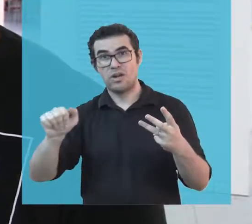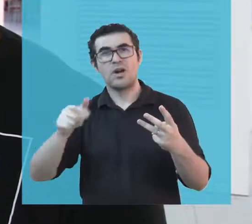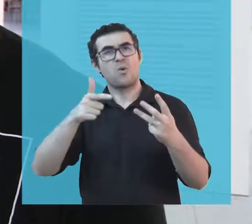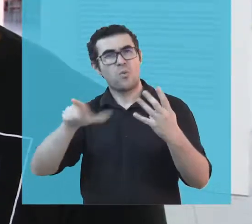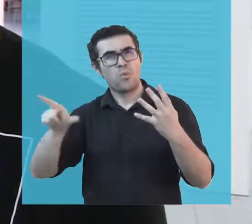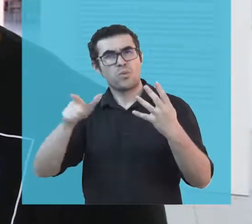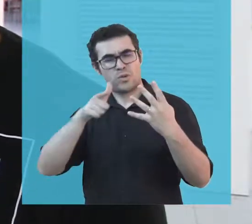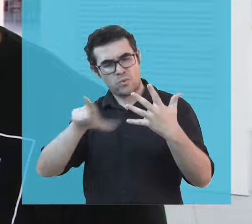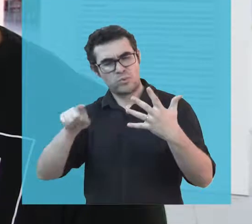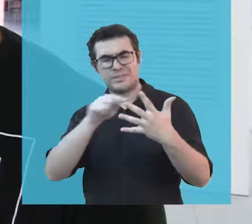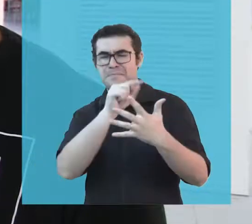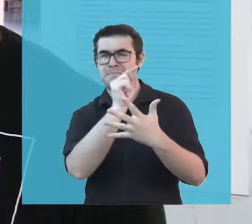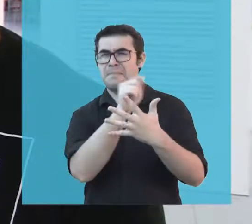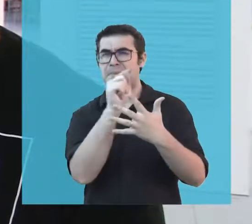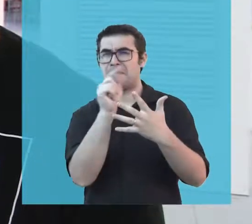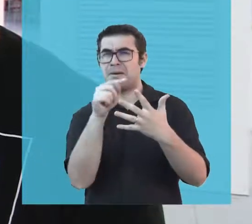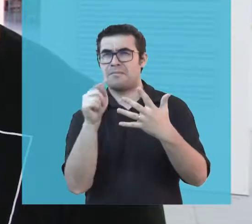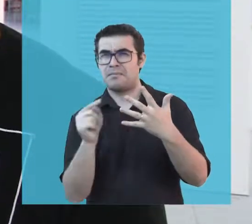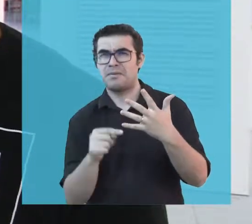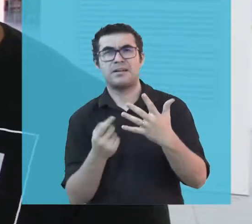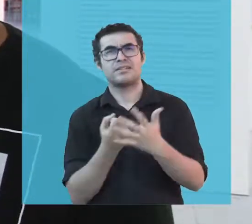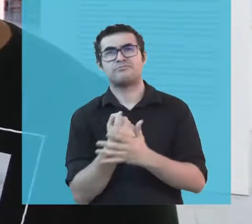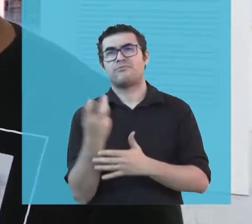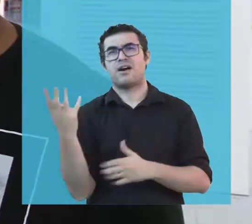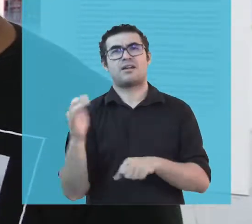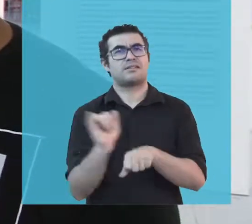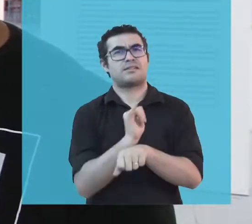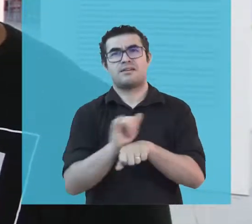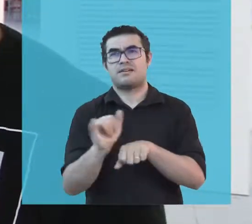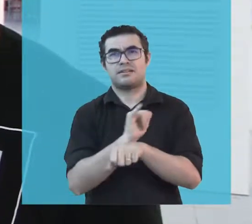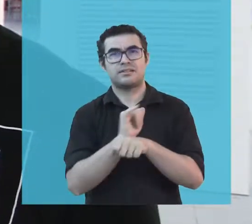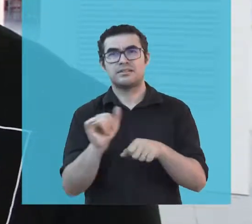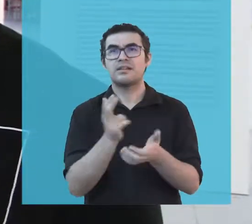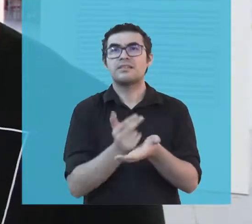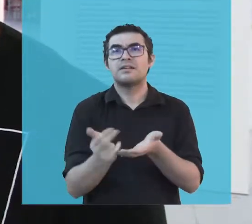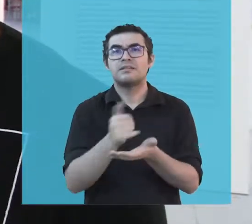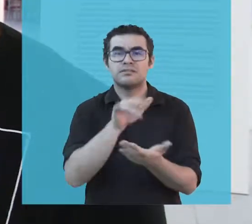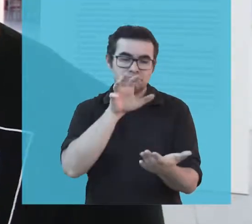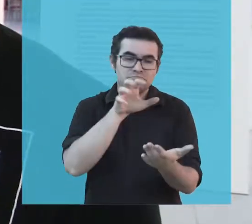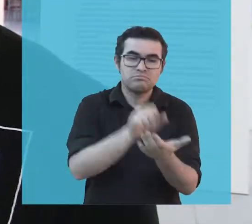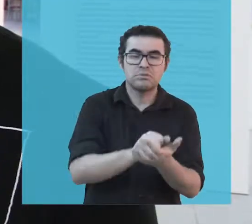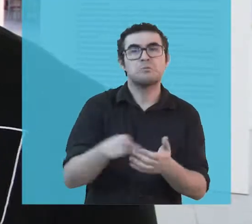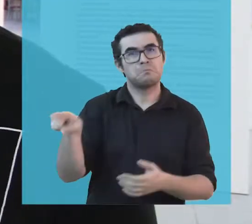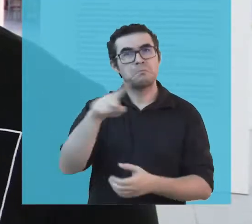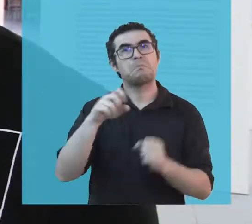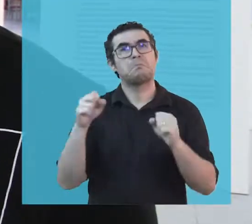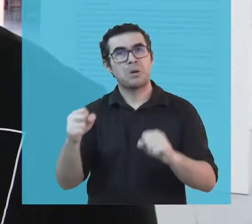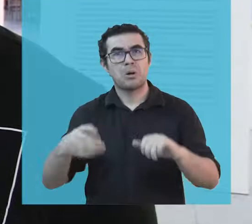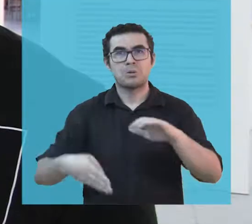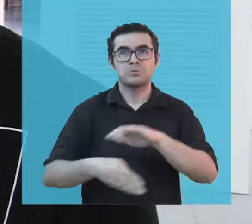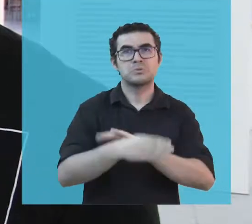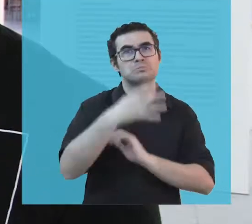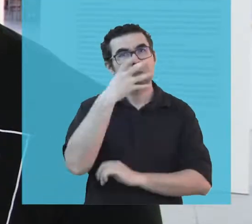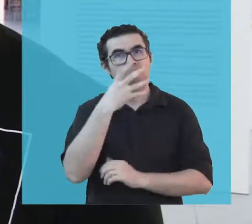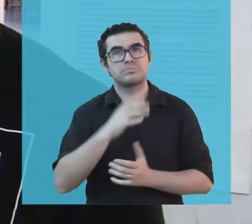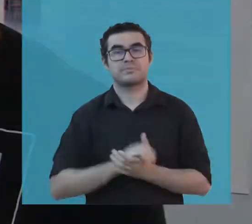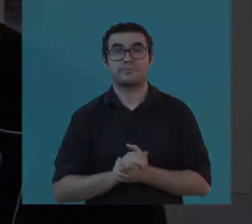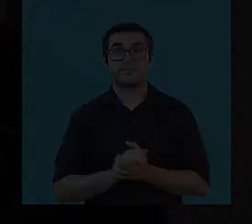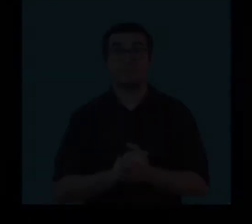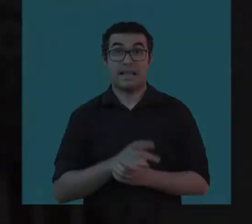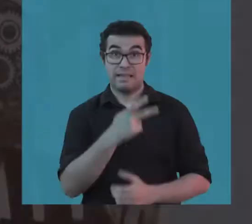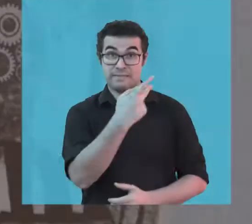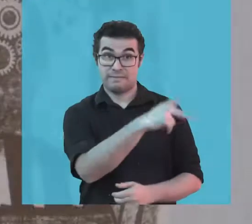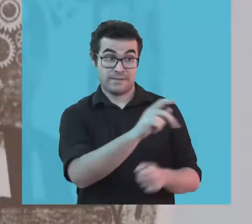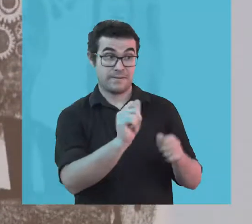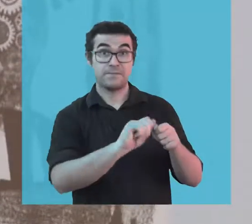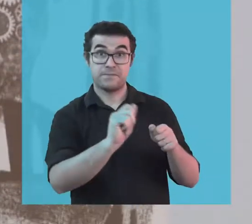linóleogravura e a gravura expandida, que são várias técnicas da gravura, que estão aqui, que o público pode vir apreciar.